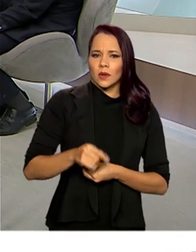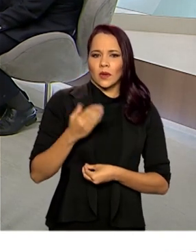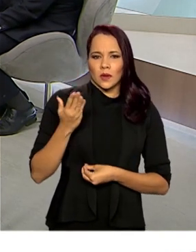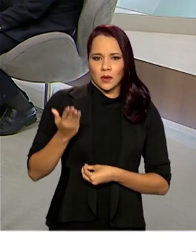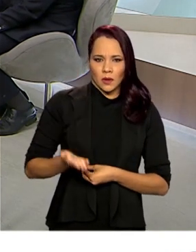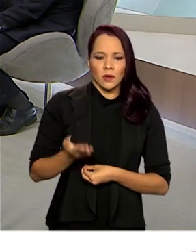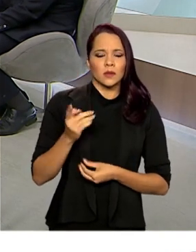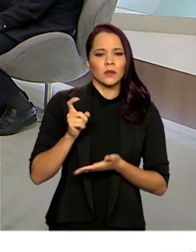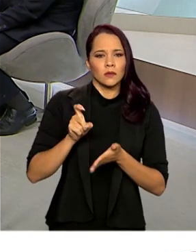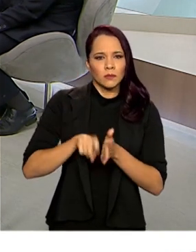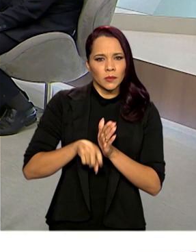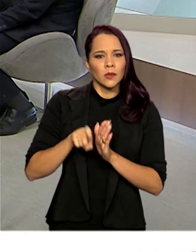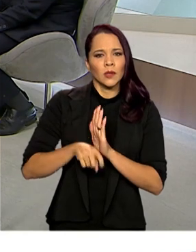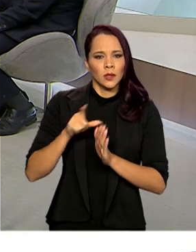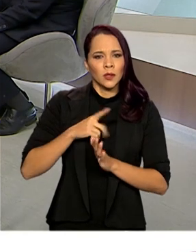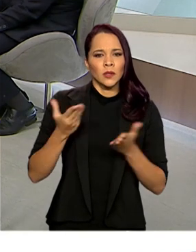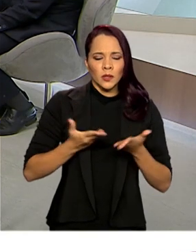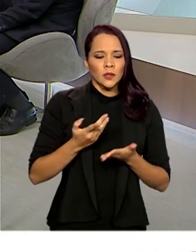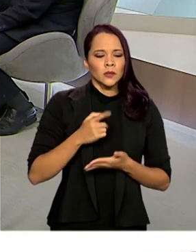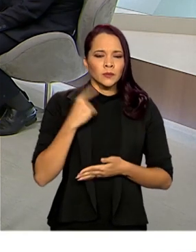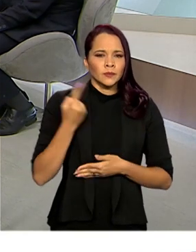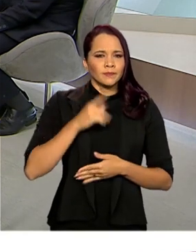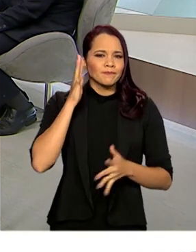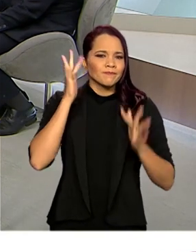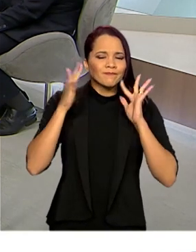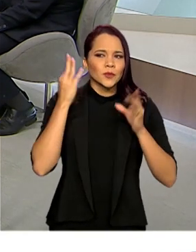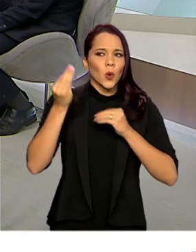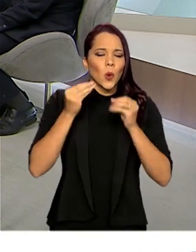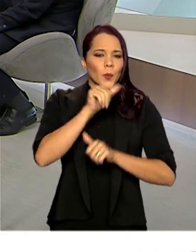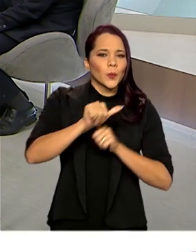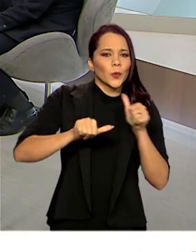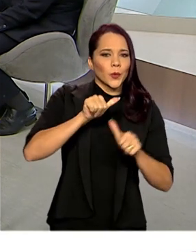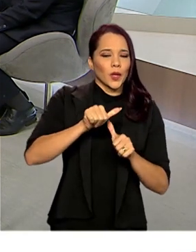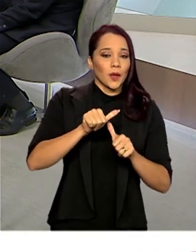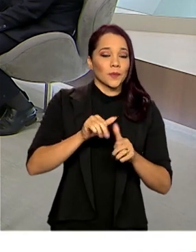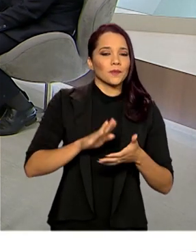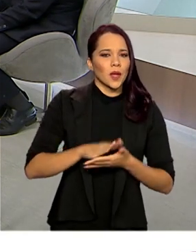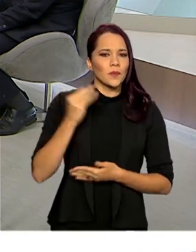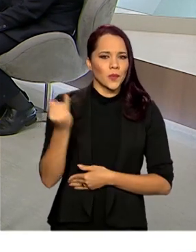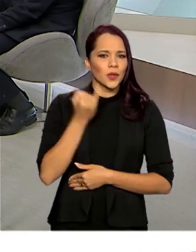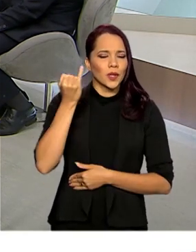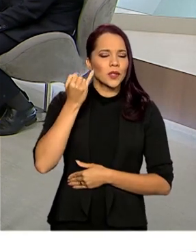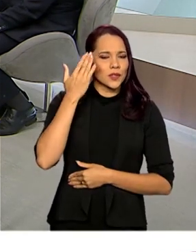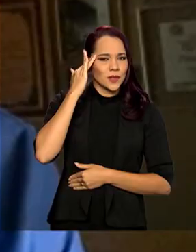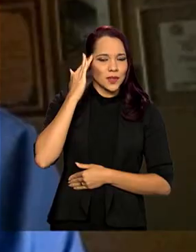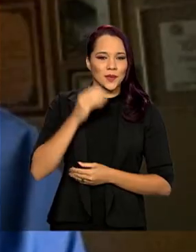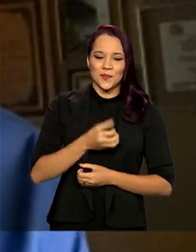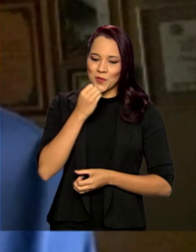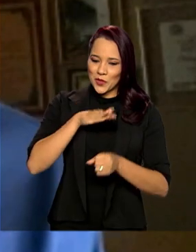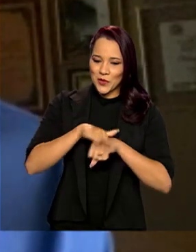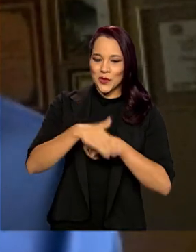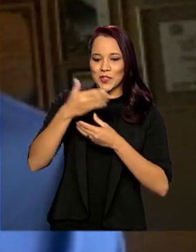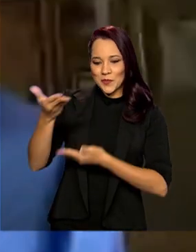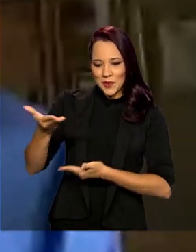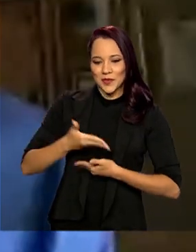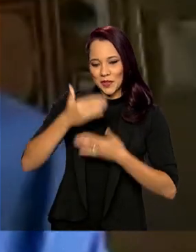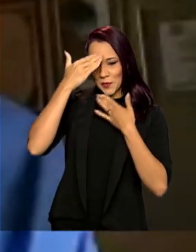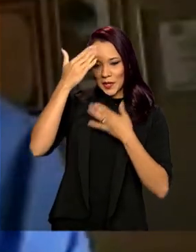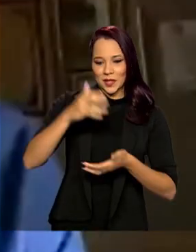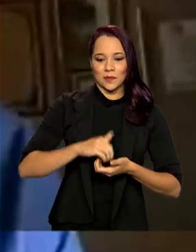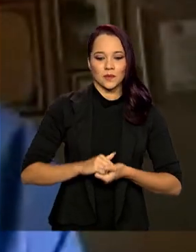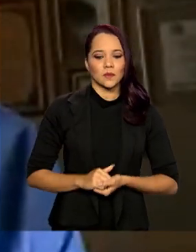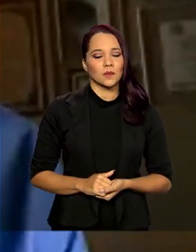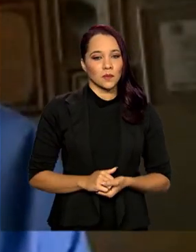carga que a gente tem hoje, para a gente então pensar em reformá-la? É importante entender essa base primeiro. Boa noite, bem-vindo, obrigada. Muito obrigado.